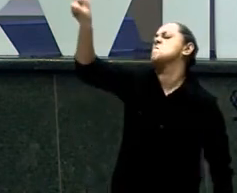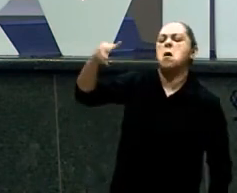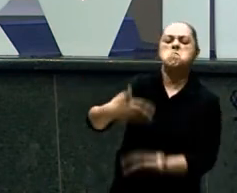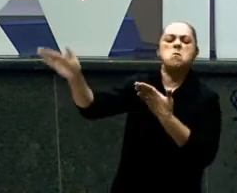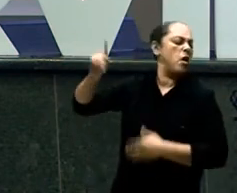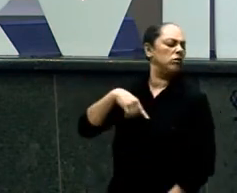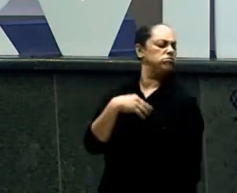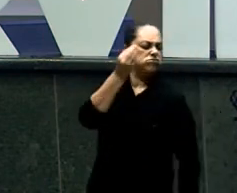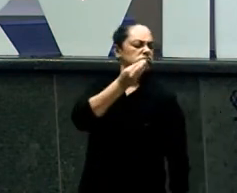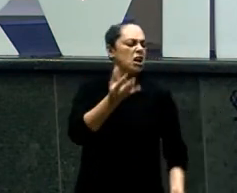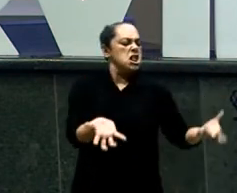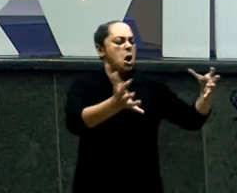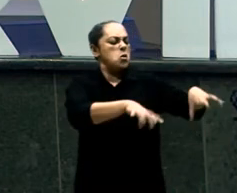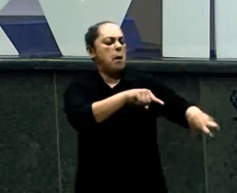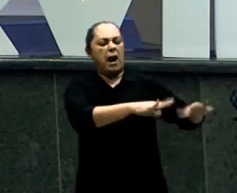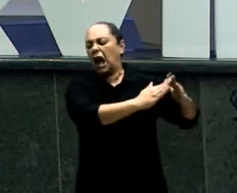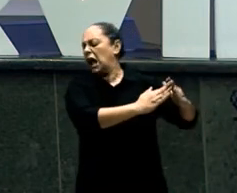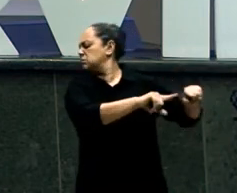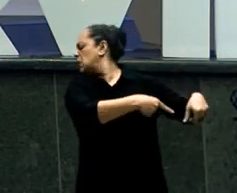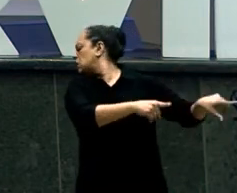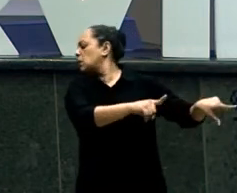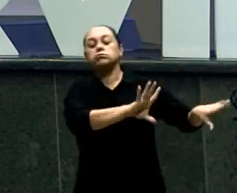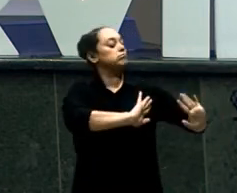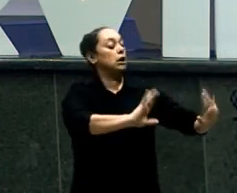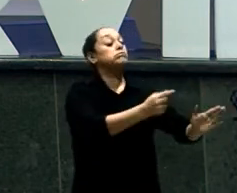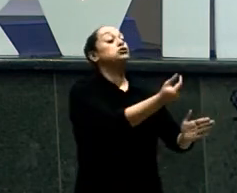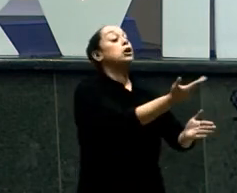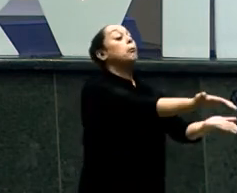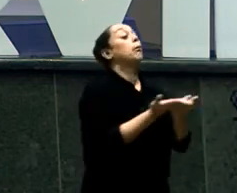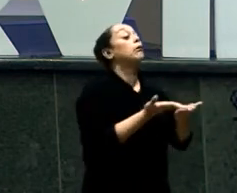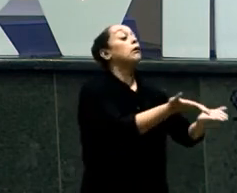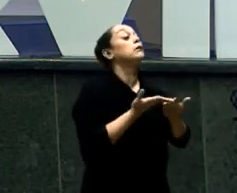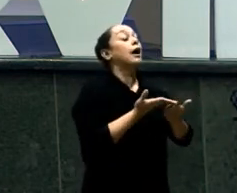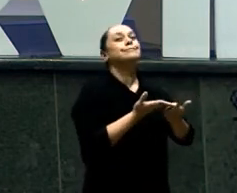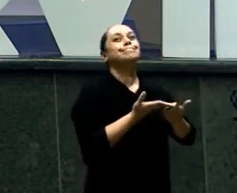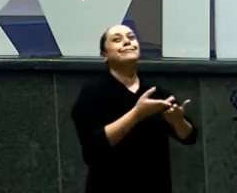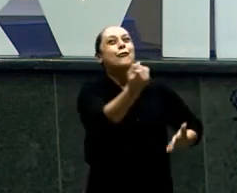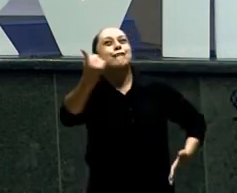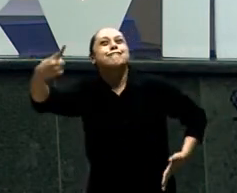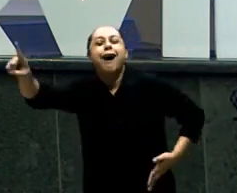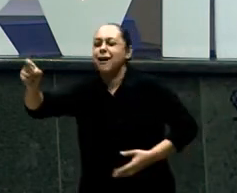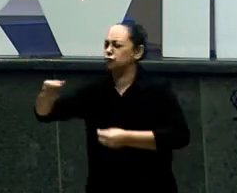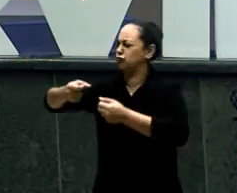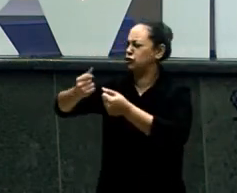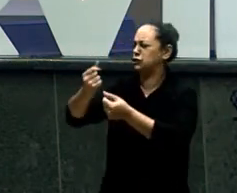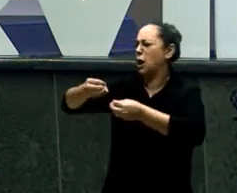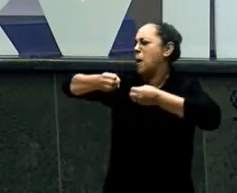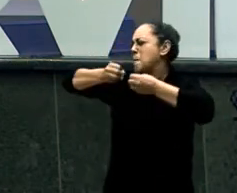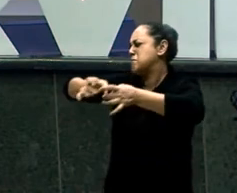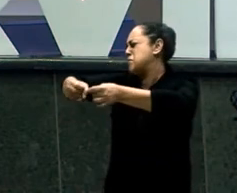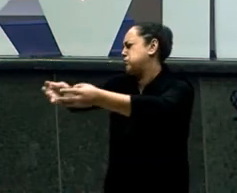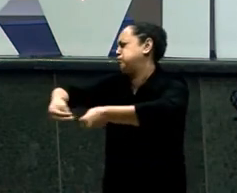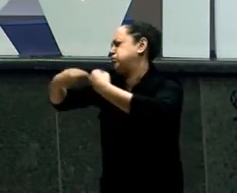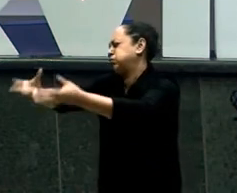Atirada ao vento Mas Deus Já direcionou ela E vai atingir O coração De algumas pessoas Aqui nesta